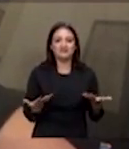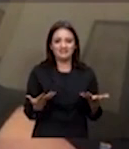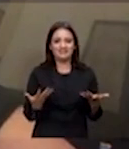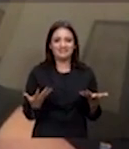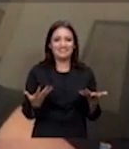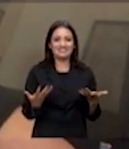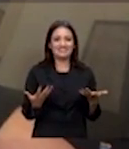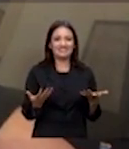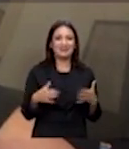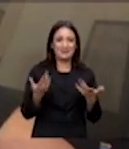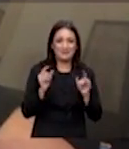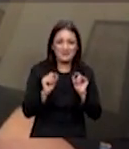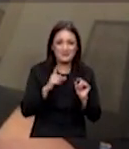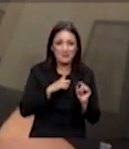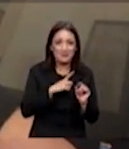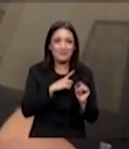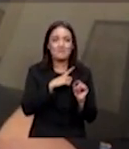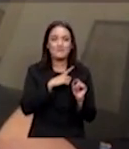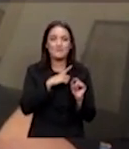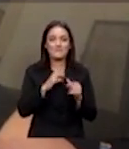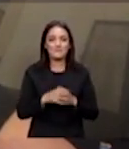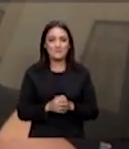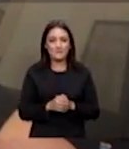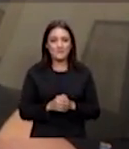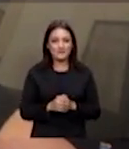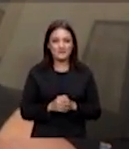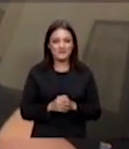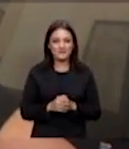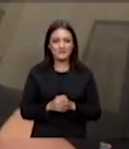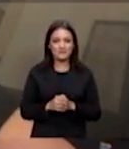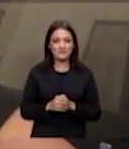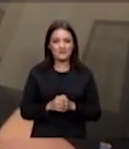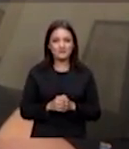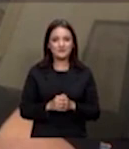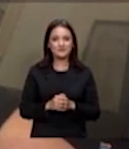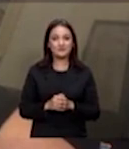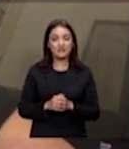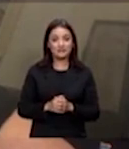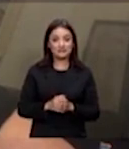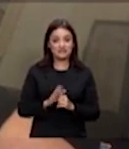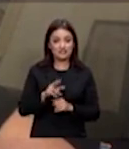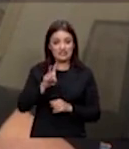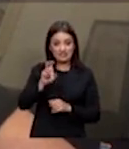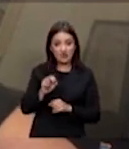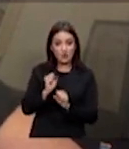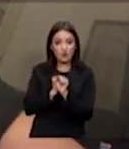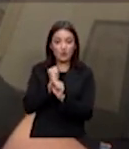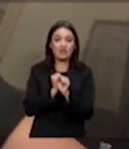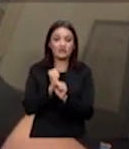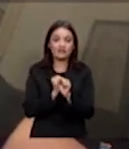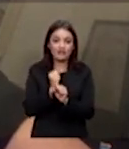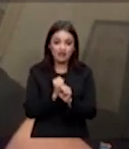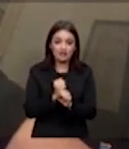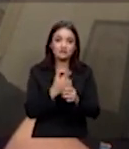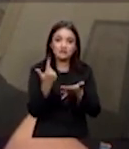relacionadas à análise do decreto. Eniceia Gonçalves Mendes, da Universidade Federal de São Carlos. A literatura